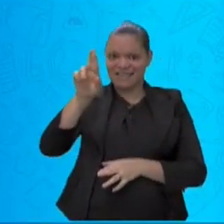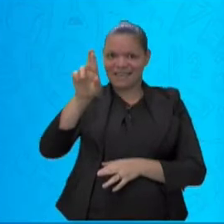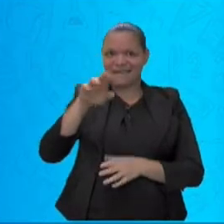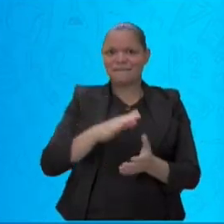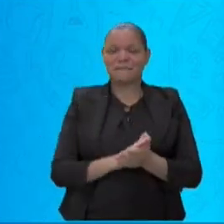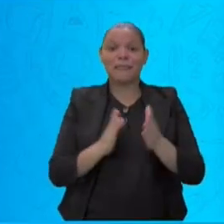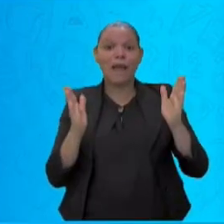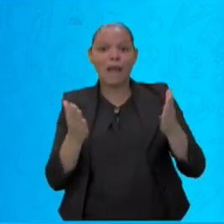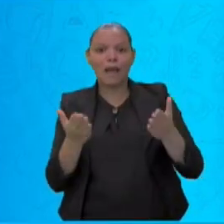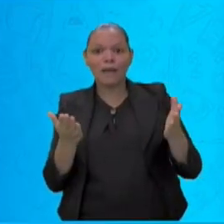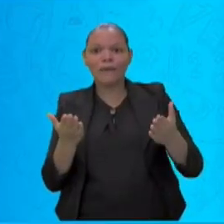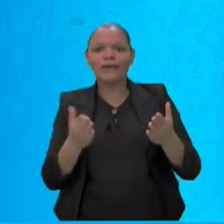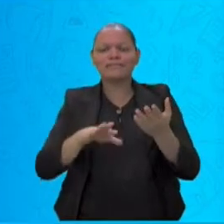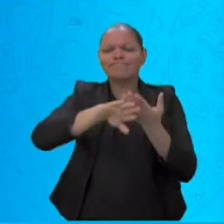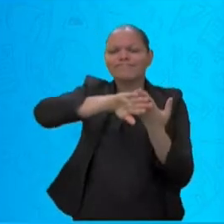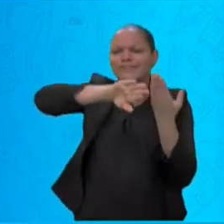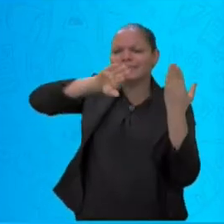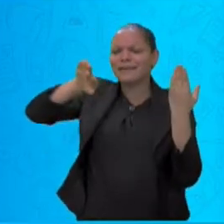separação silábica.